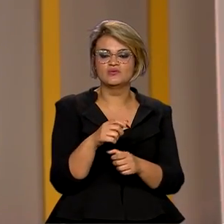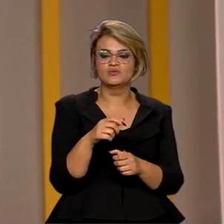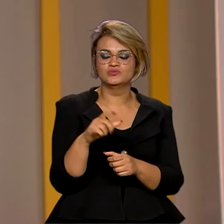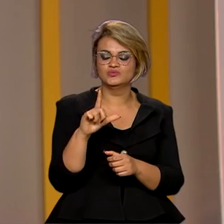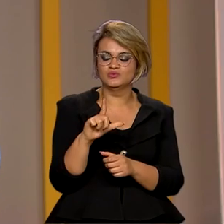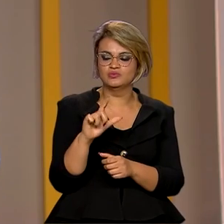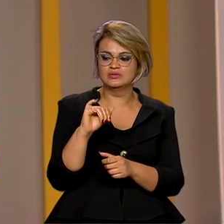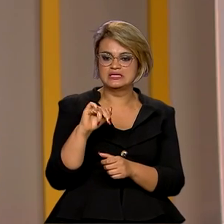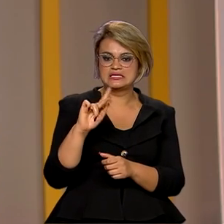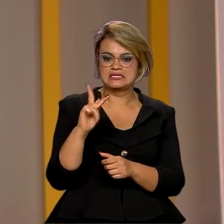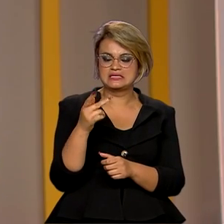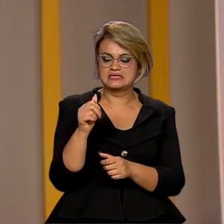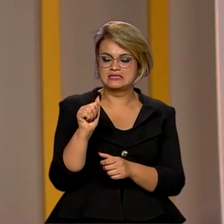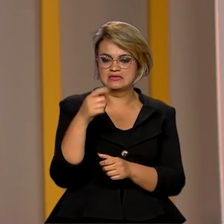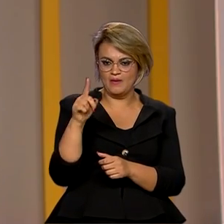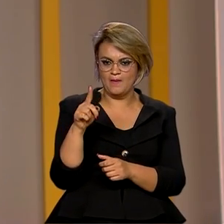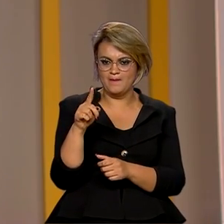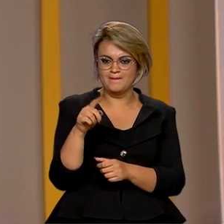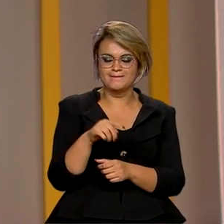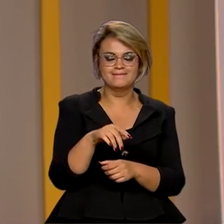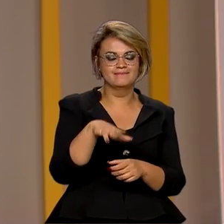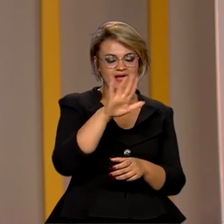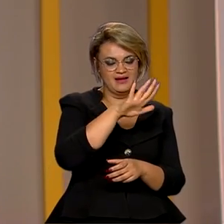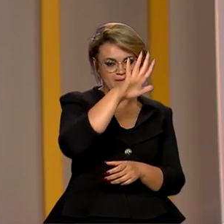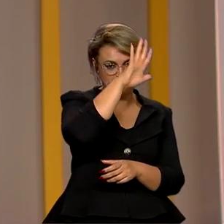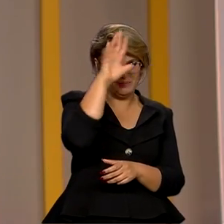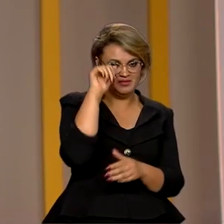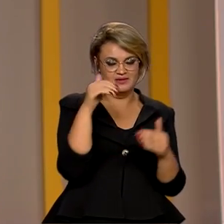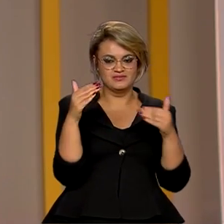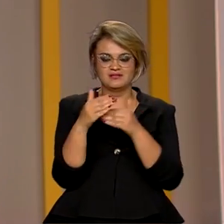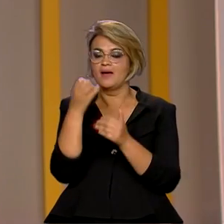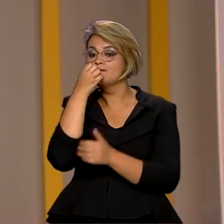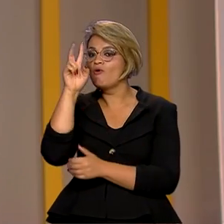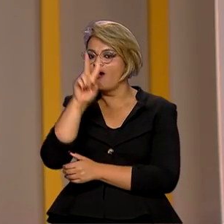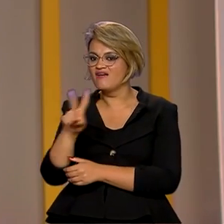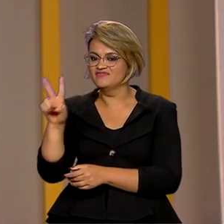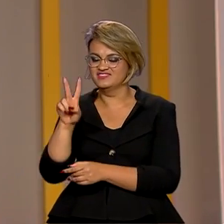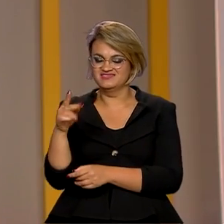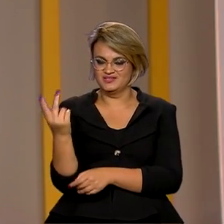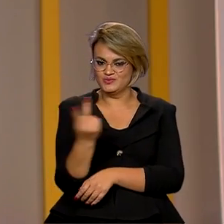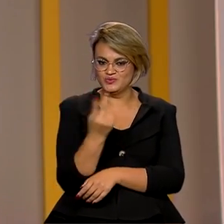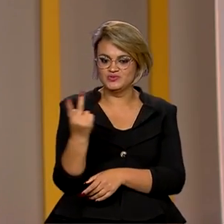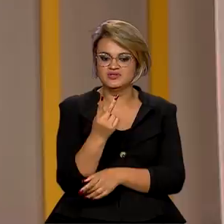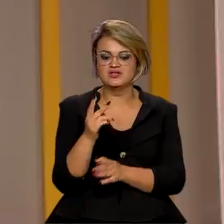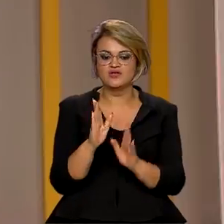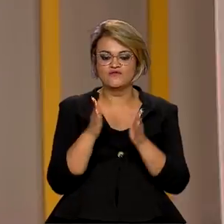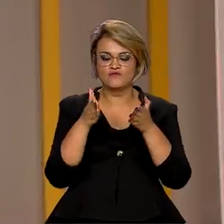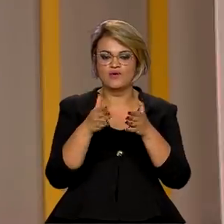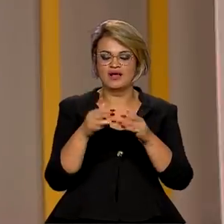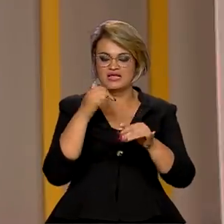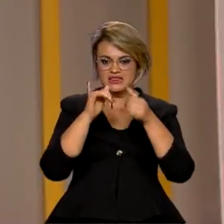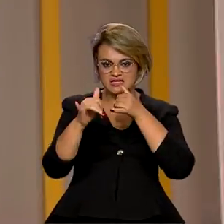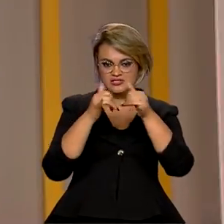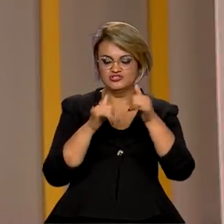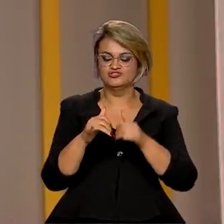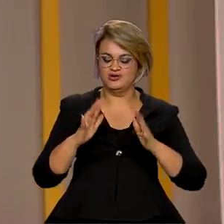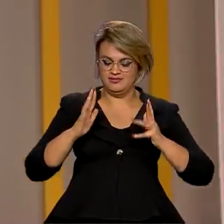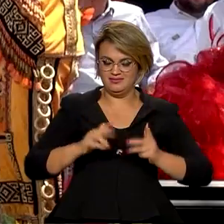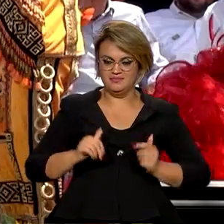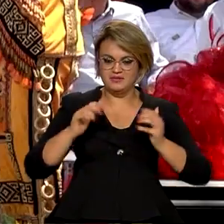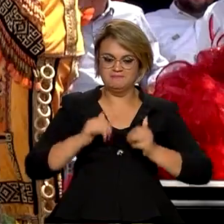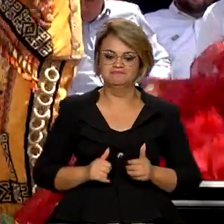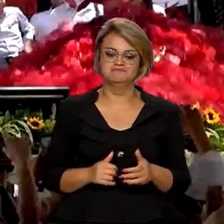Boa Vista e lançou o Energias da Amazônia, um programa que vai priorizar fontes energéticas renováveis.